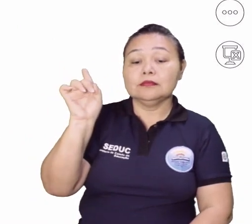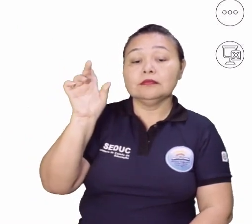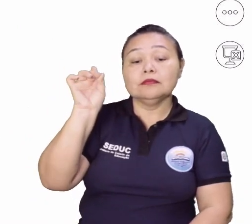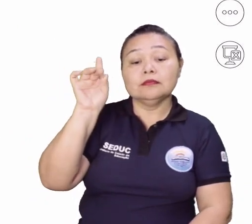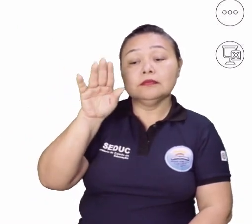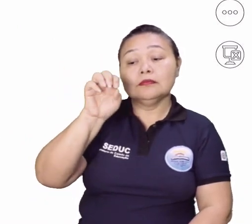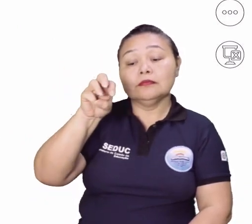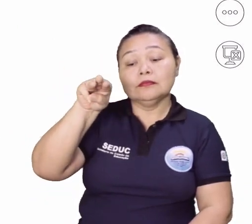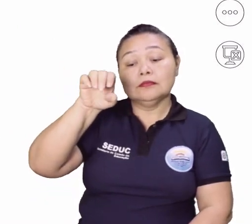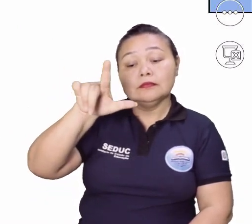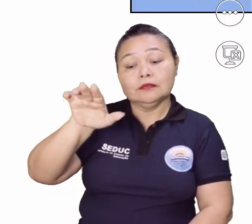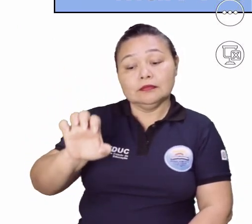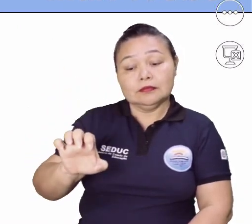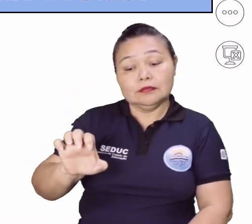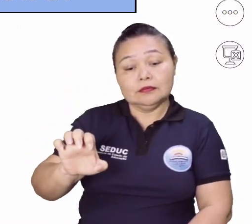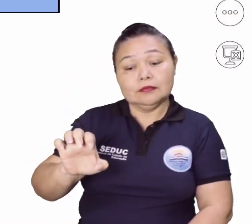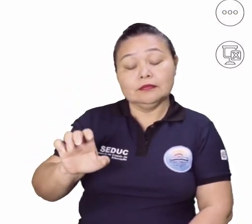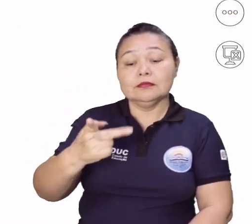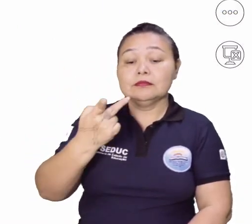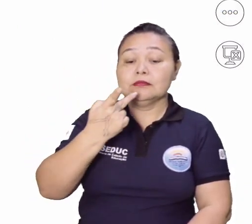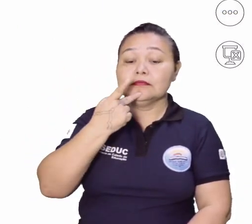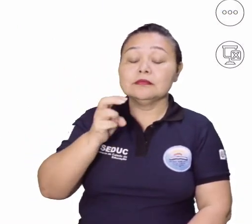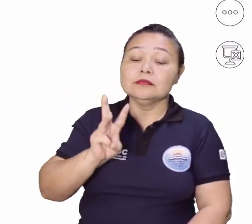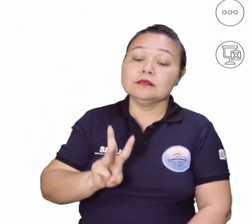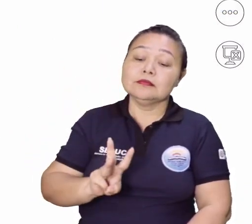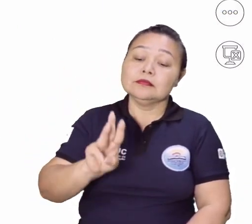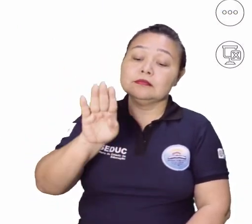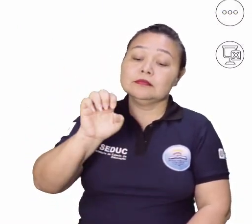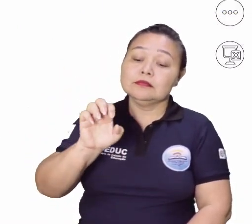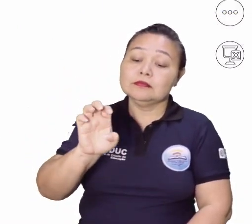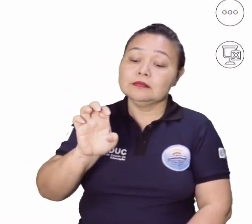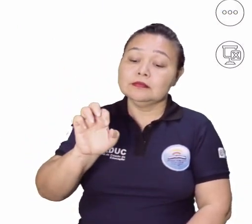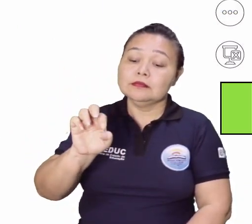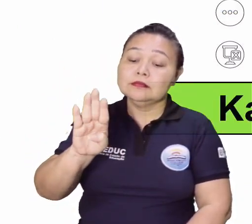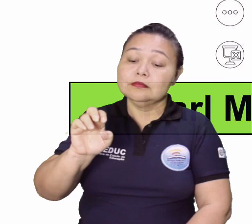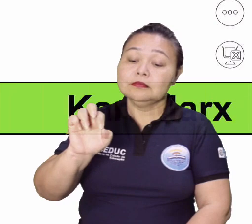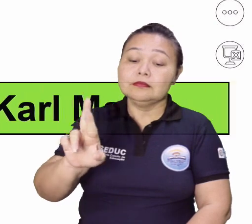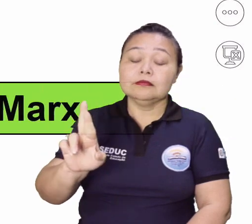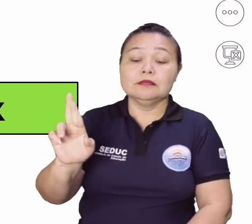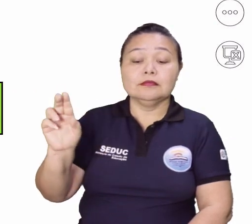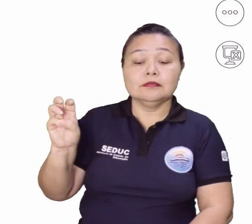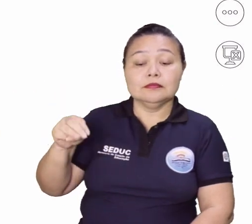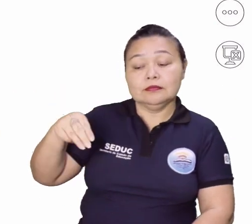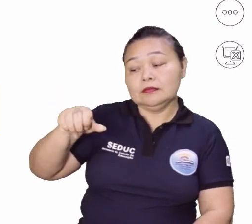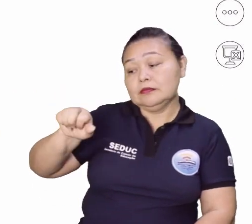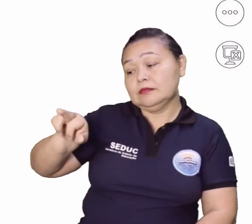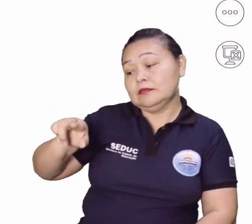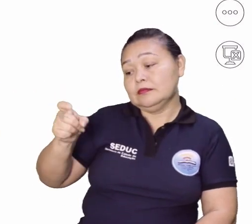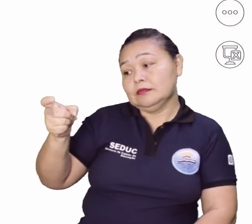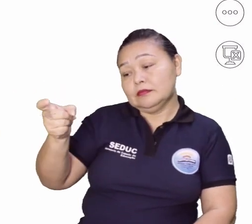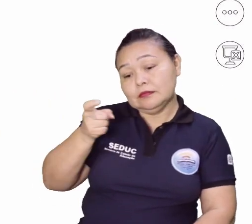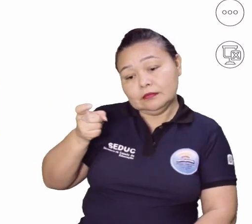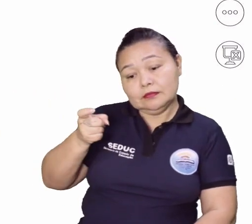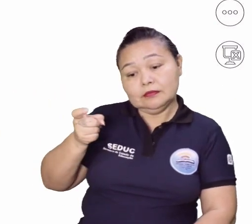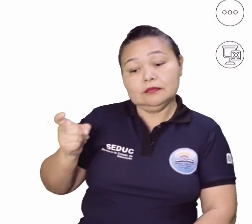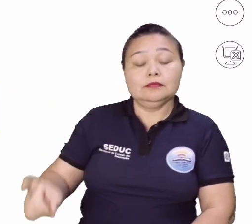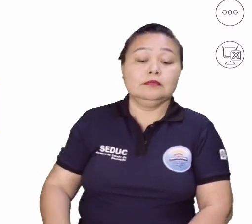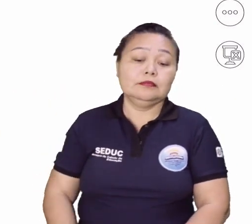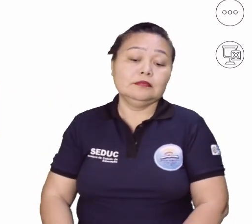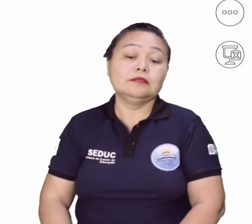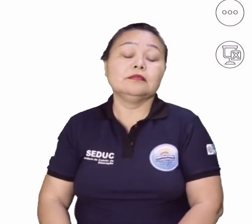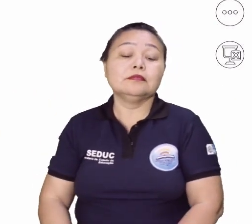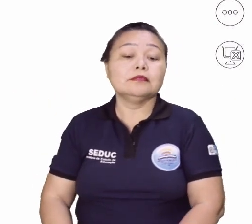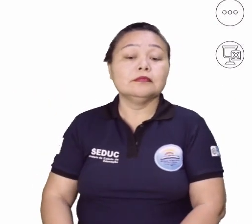sobre o Emelie Durkheim, nós falamos sobre a visão do Marx Weber e também falamos da visão do Karl